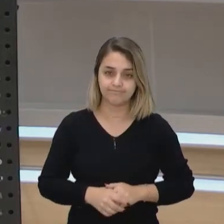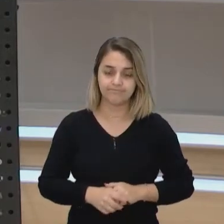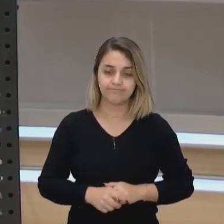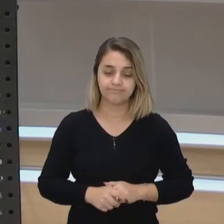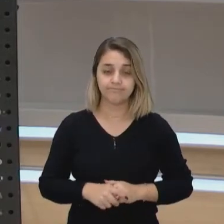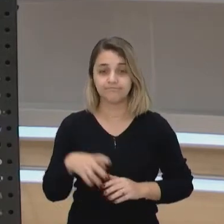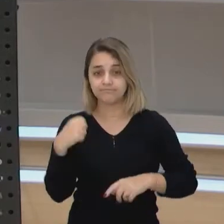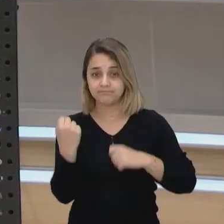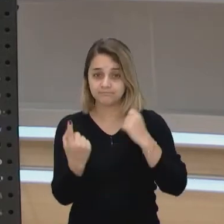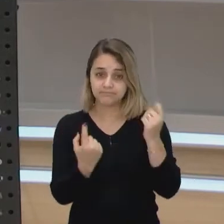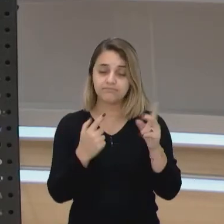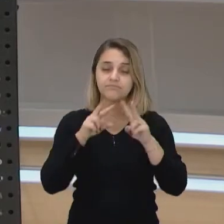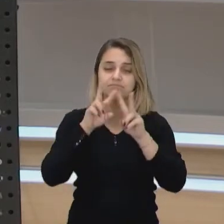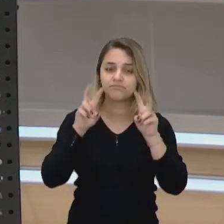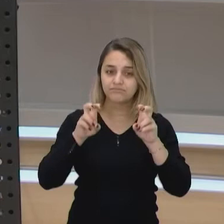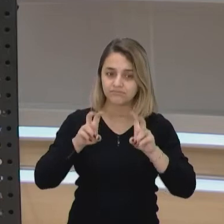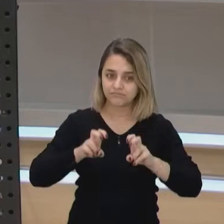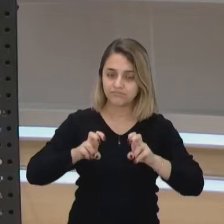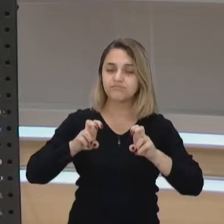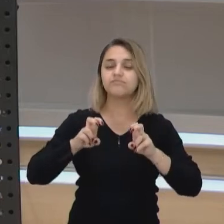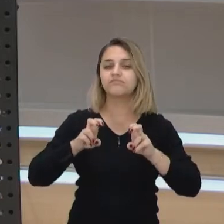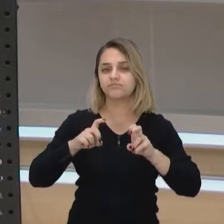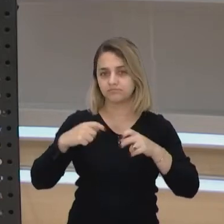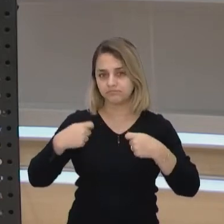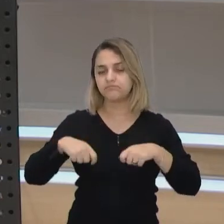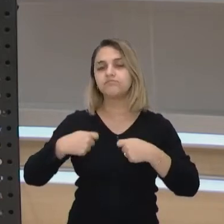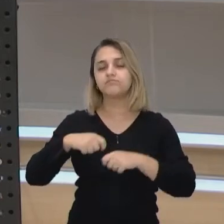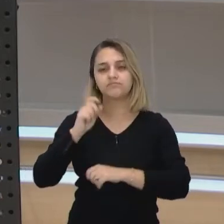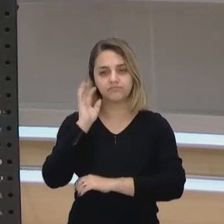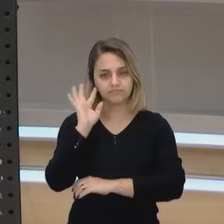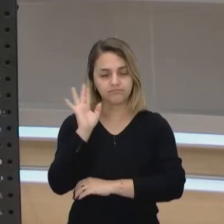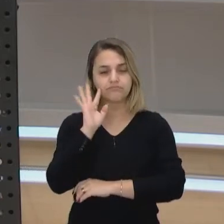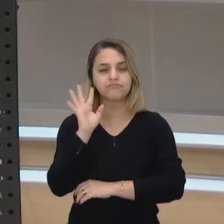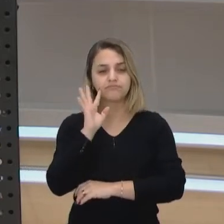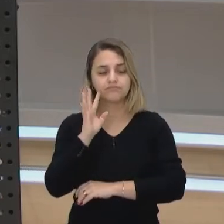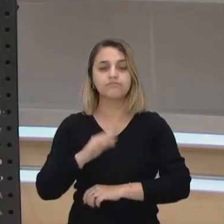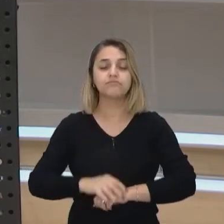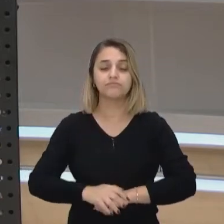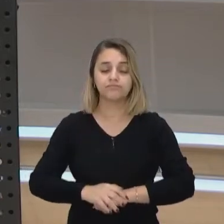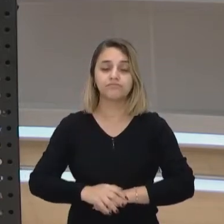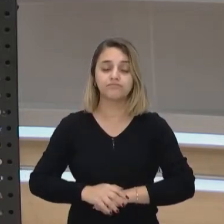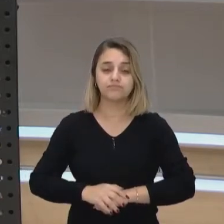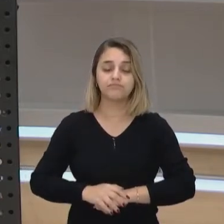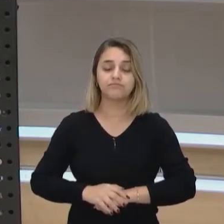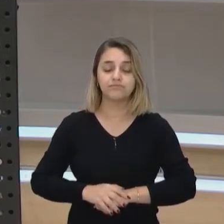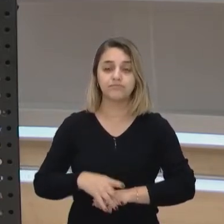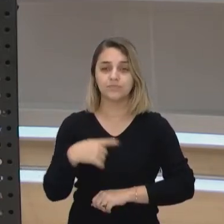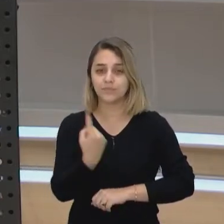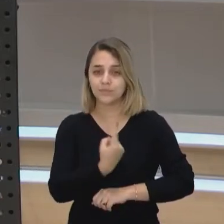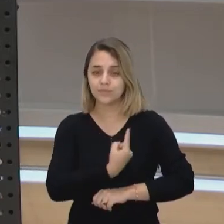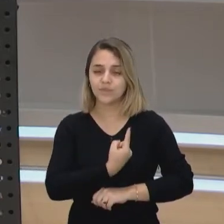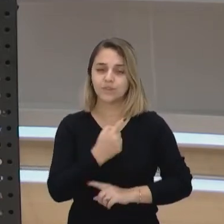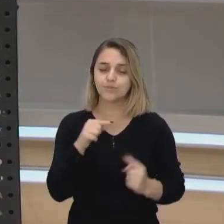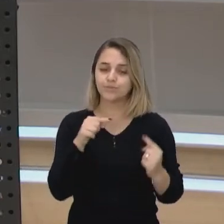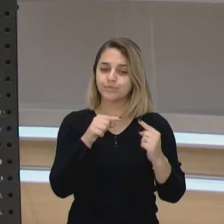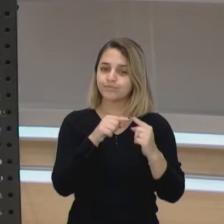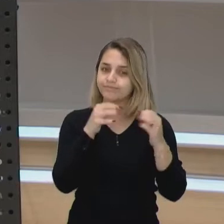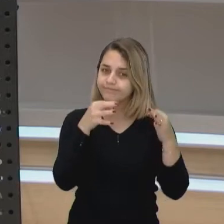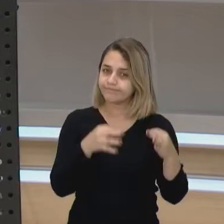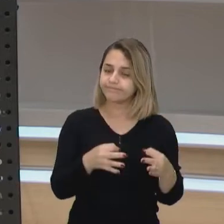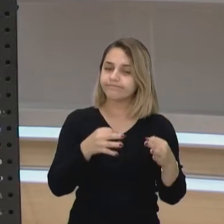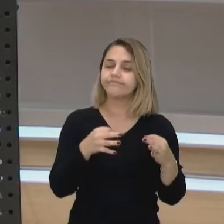alguns temas, alguns tópicos que têm que ser pensado para a gente idealizar essa construção